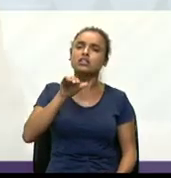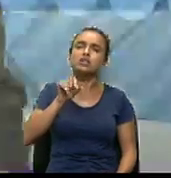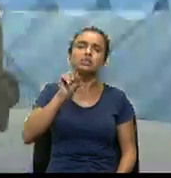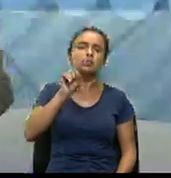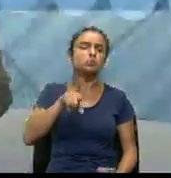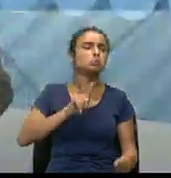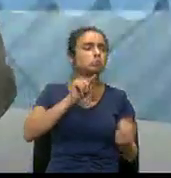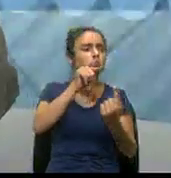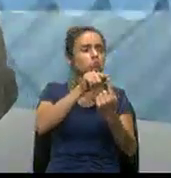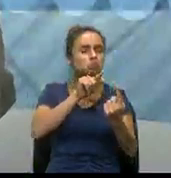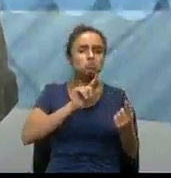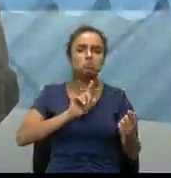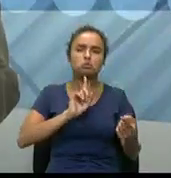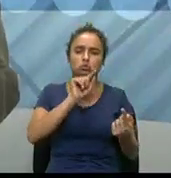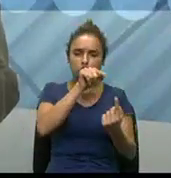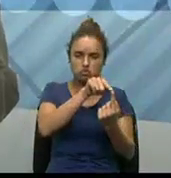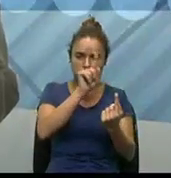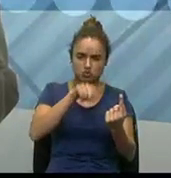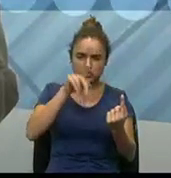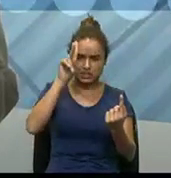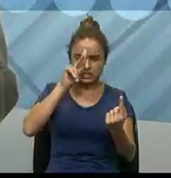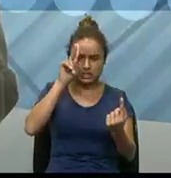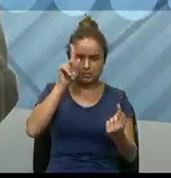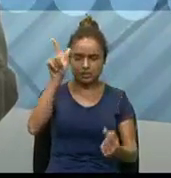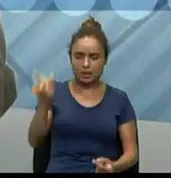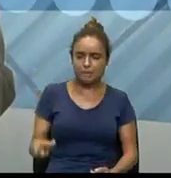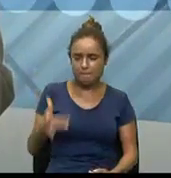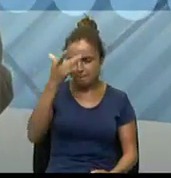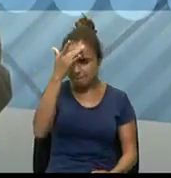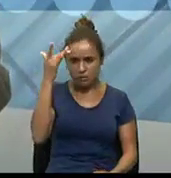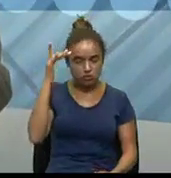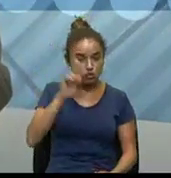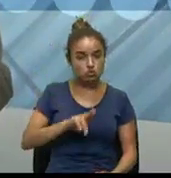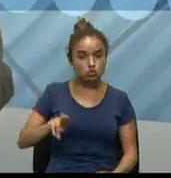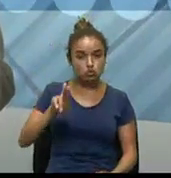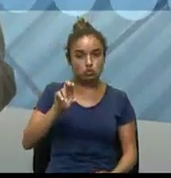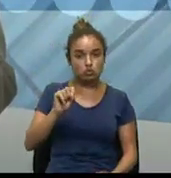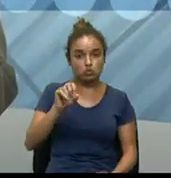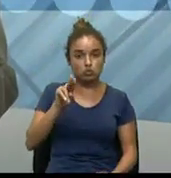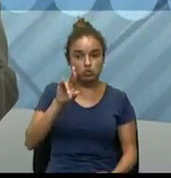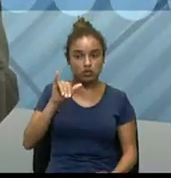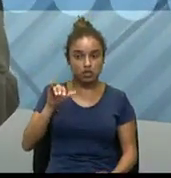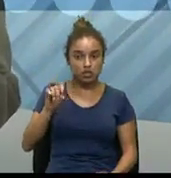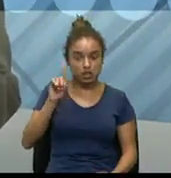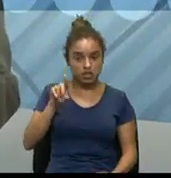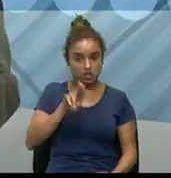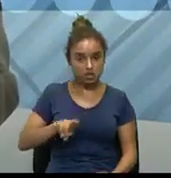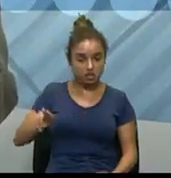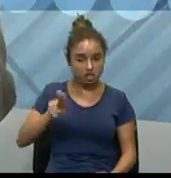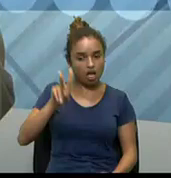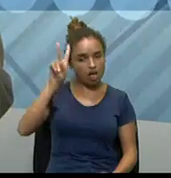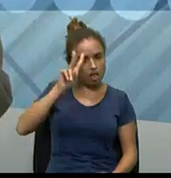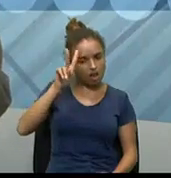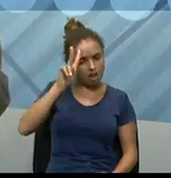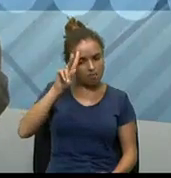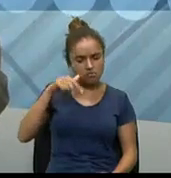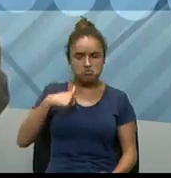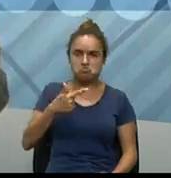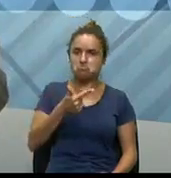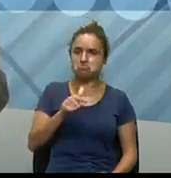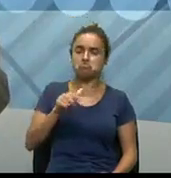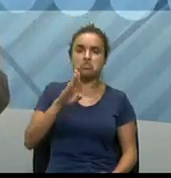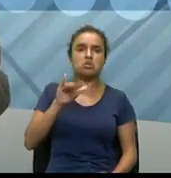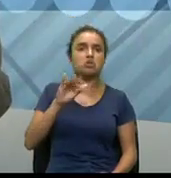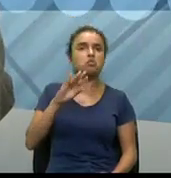pessoal? Então, lembra dos usuários, né, quer dizer, eu não tenho Bitcoin. Opa, eu tenho interesse